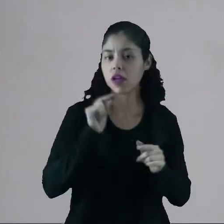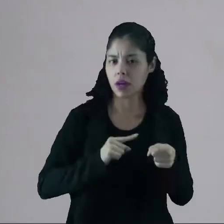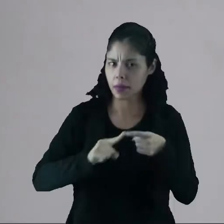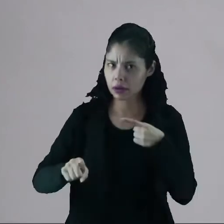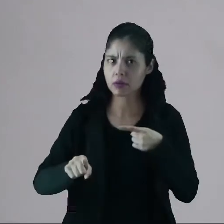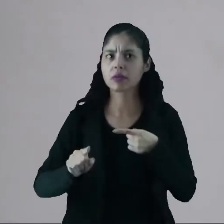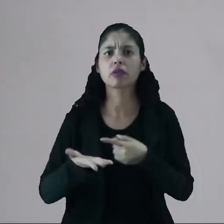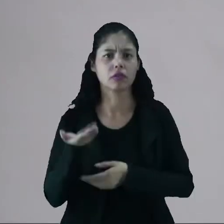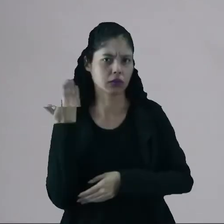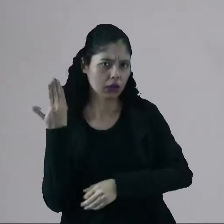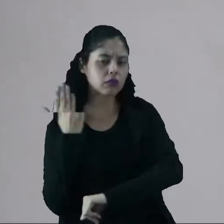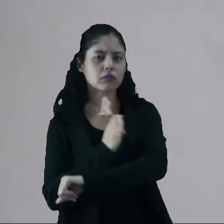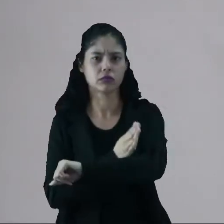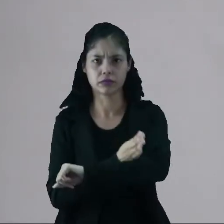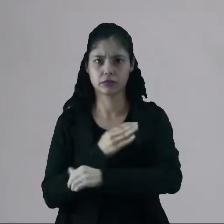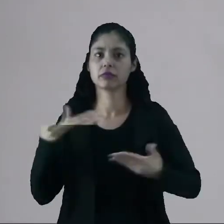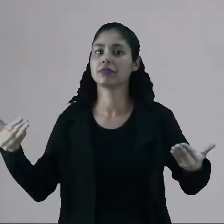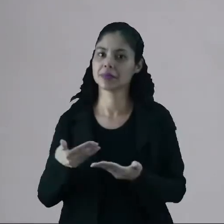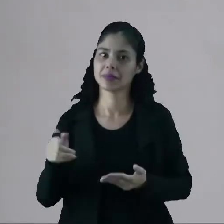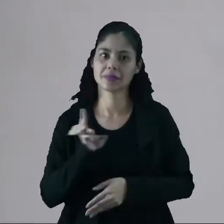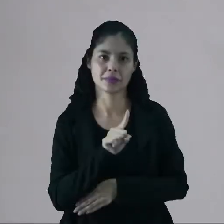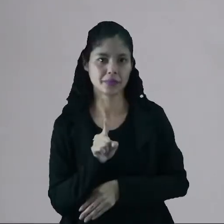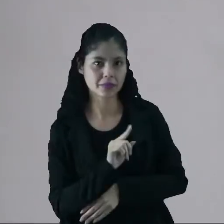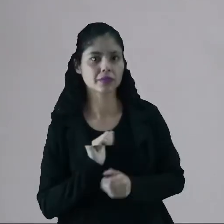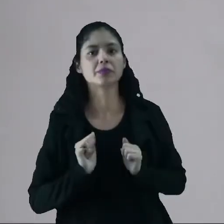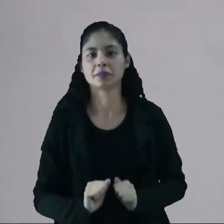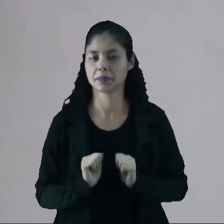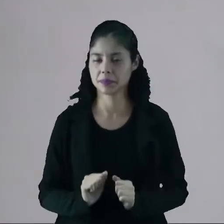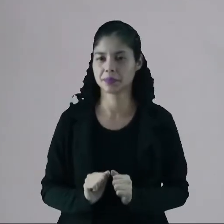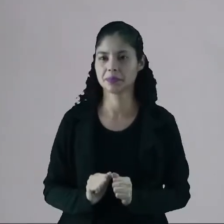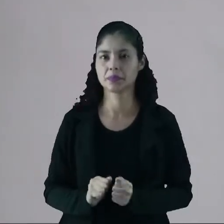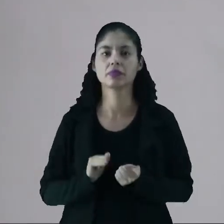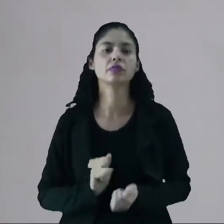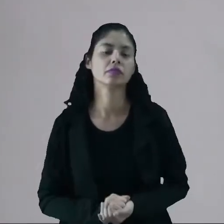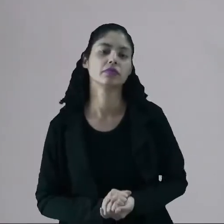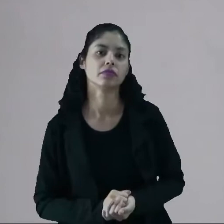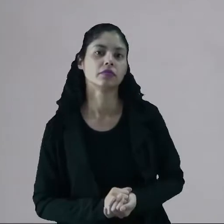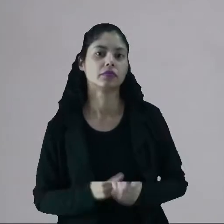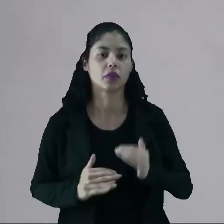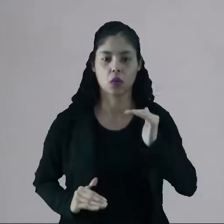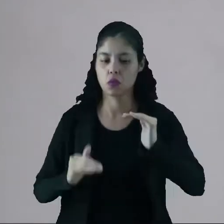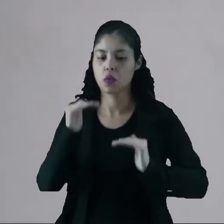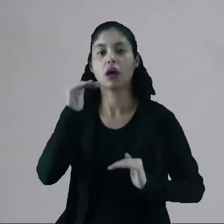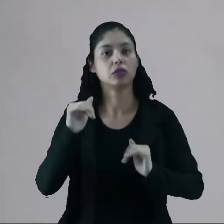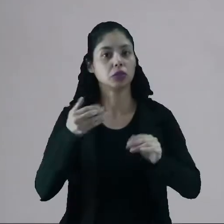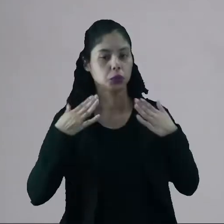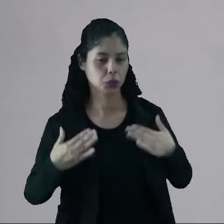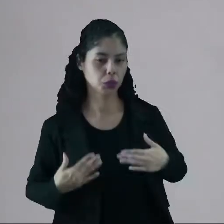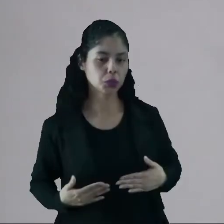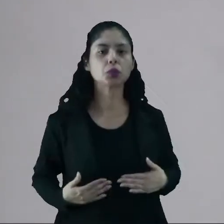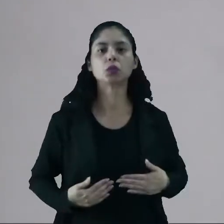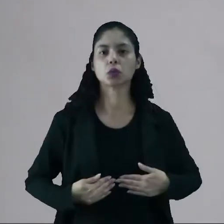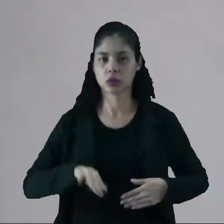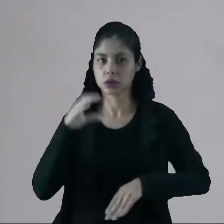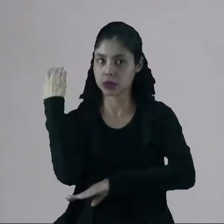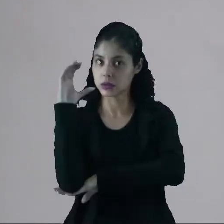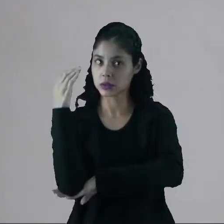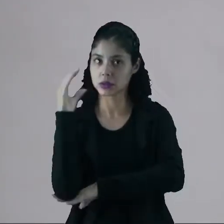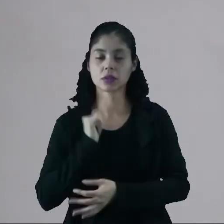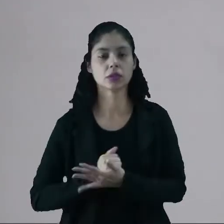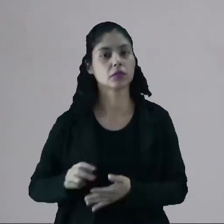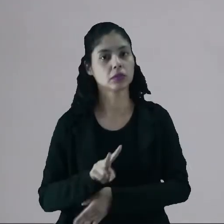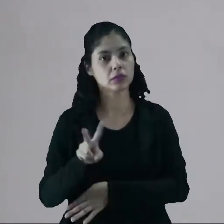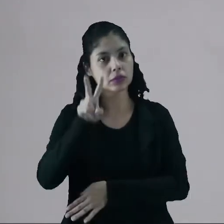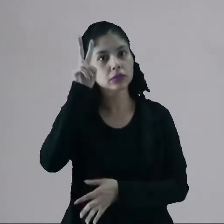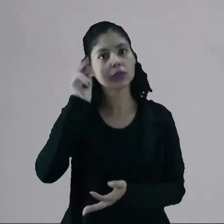proibido durante a Idade Média. Agora não, agora pode. Então, o auge da anatomia e da ciência que vai ser